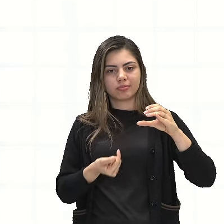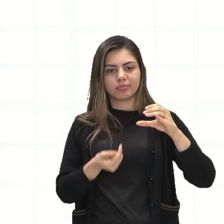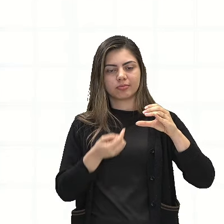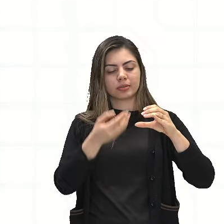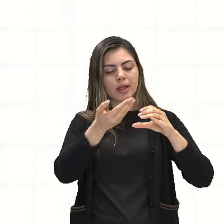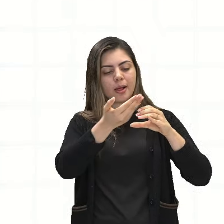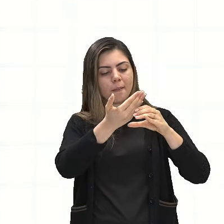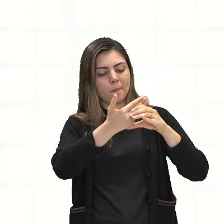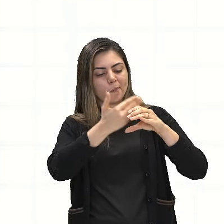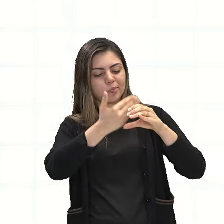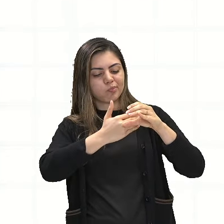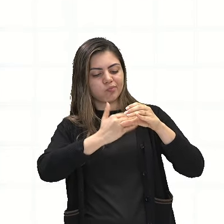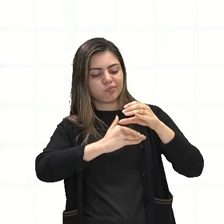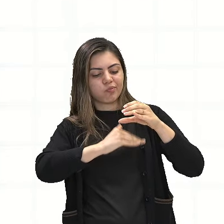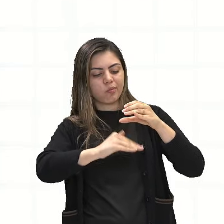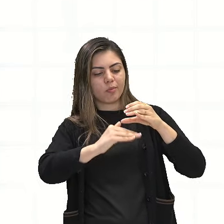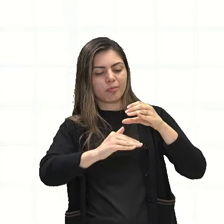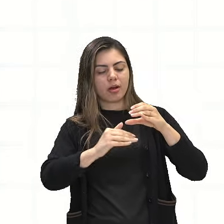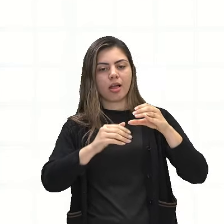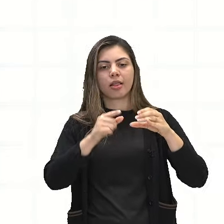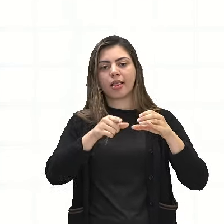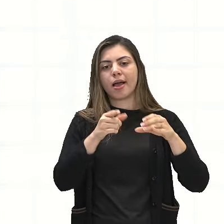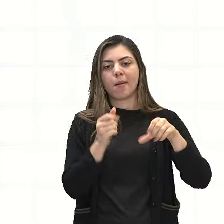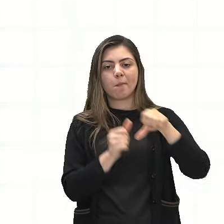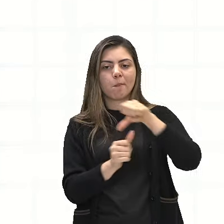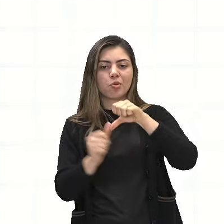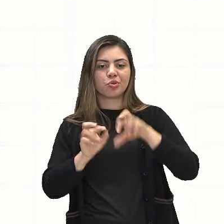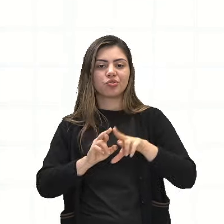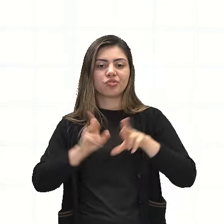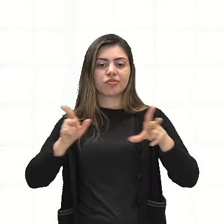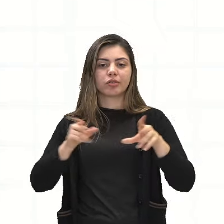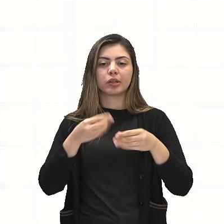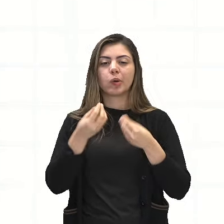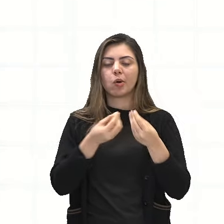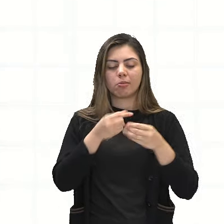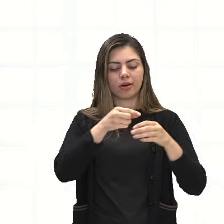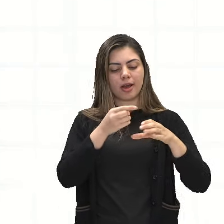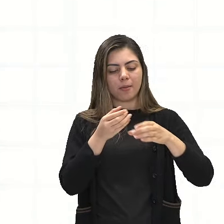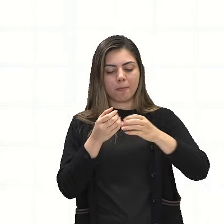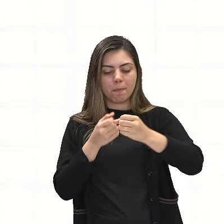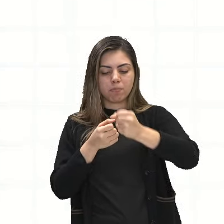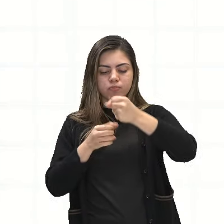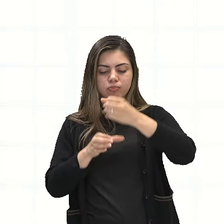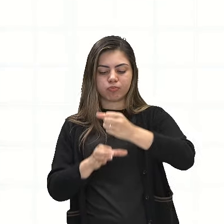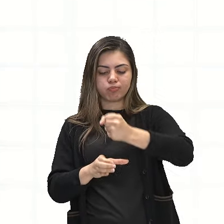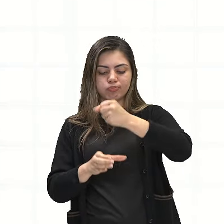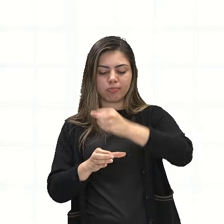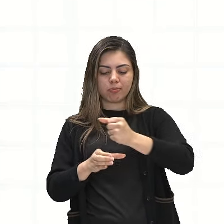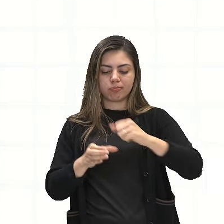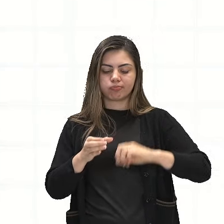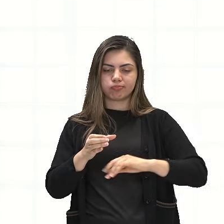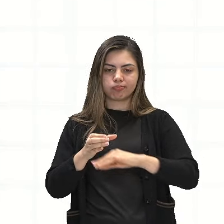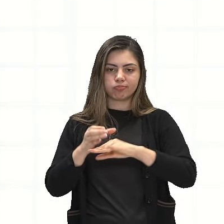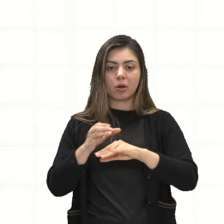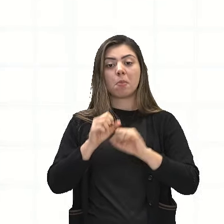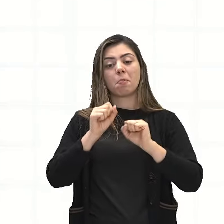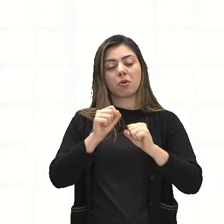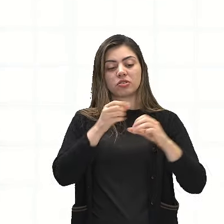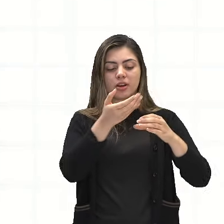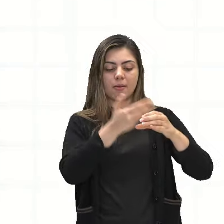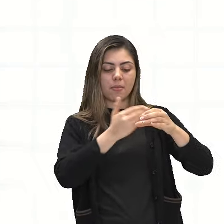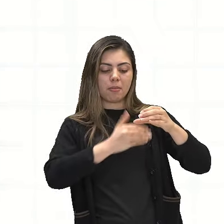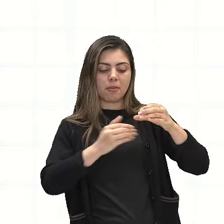saudosa do seu antigo feitio, para se espichar, mais tarde no prego, de parede ao sol.